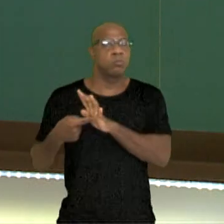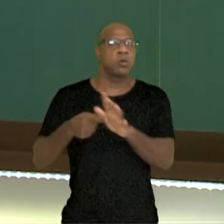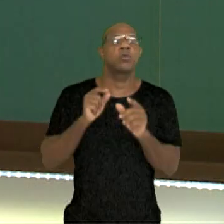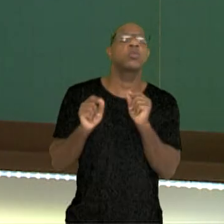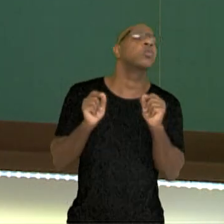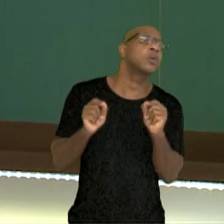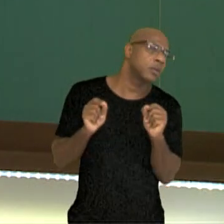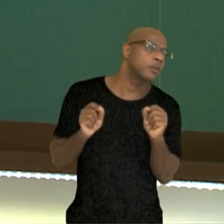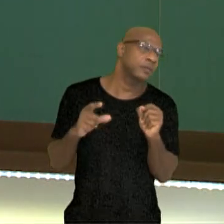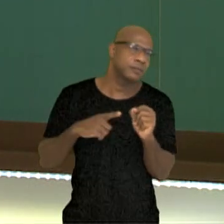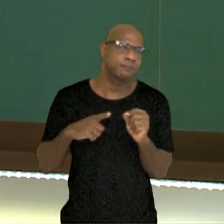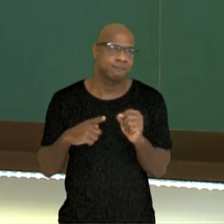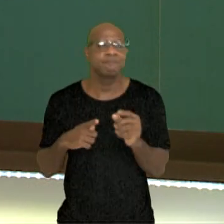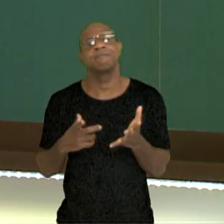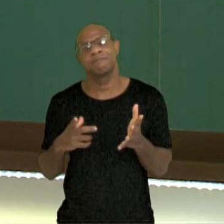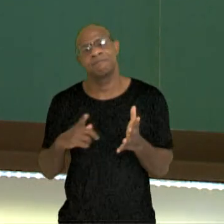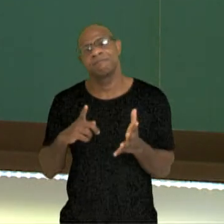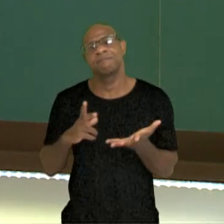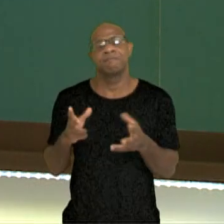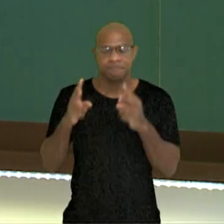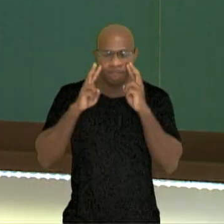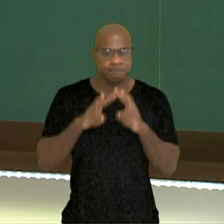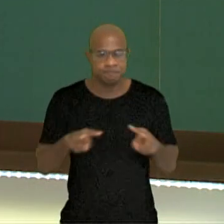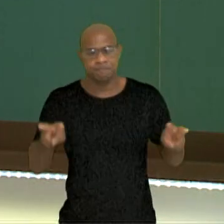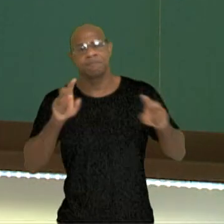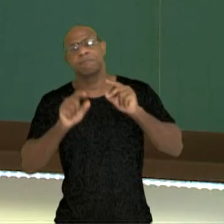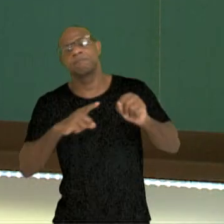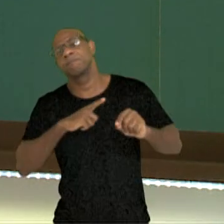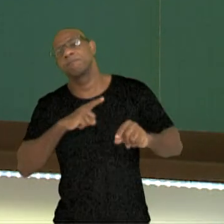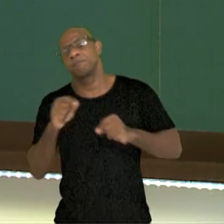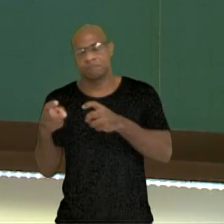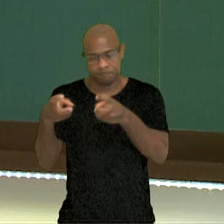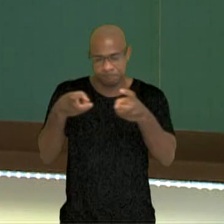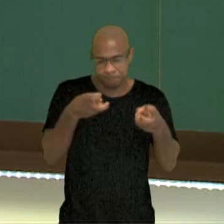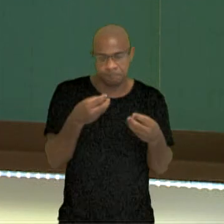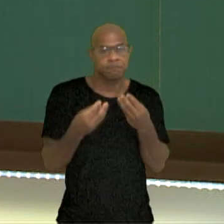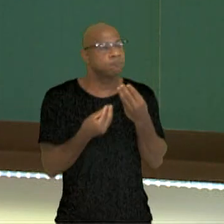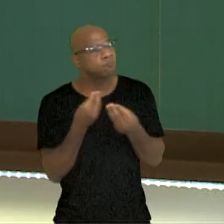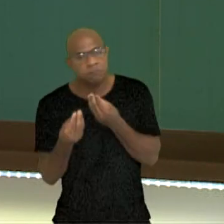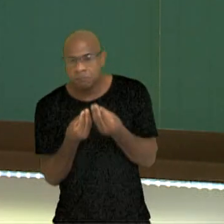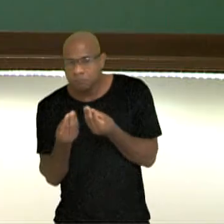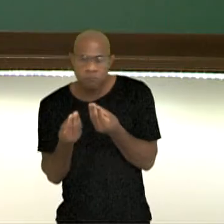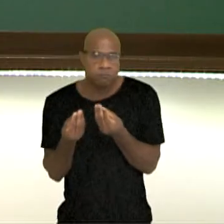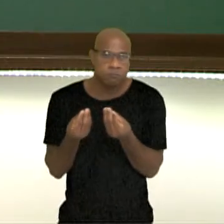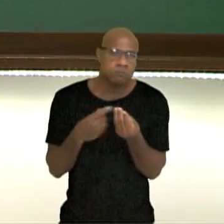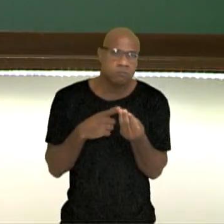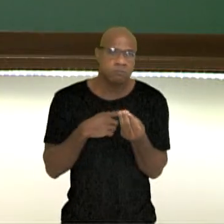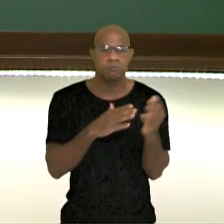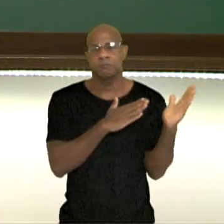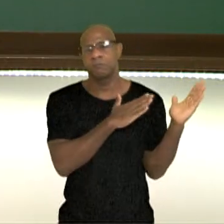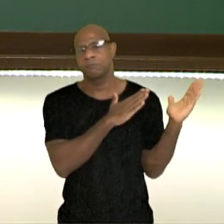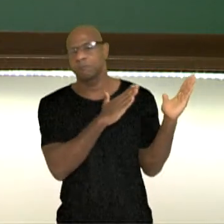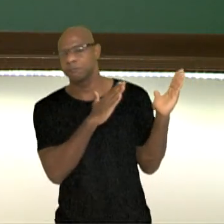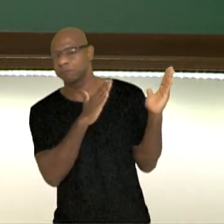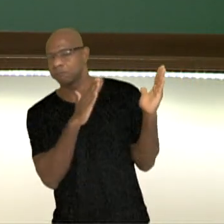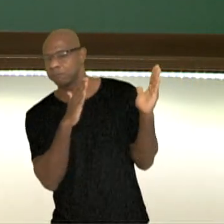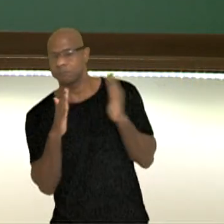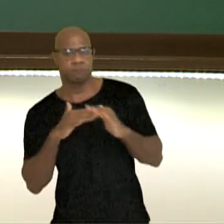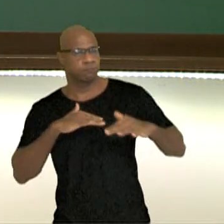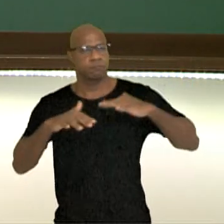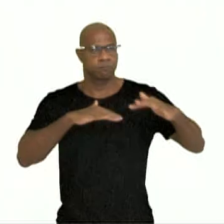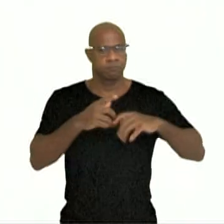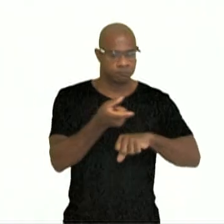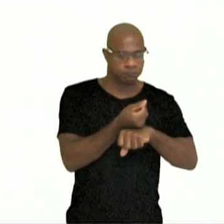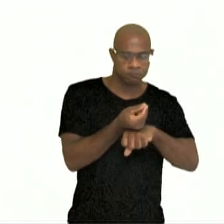logicamente, um puxar e um visual que temos que observar que vem desde primórdios do movimento